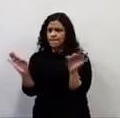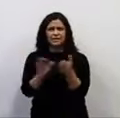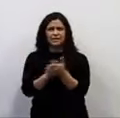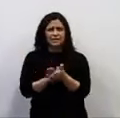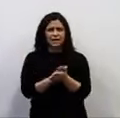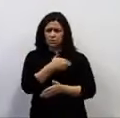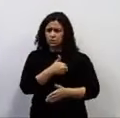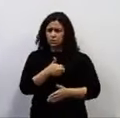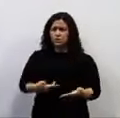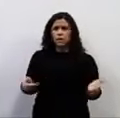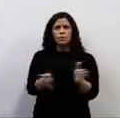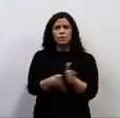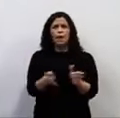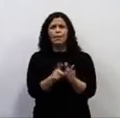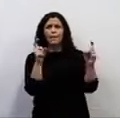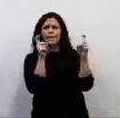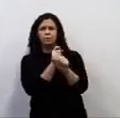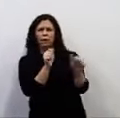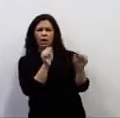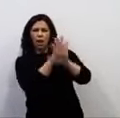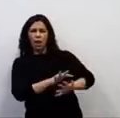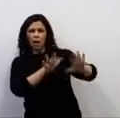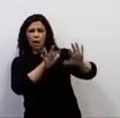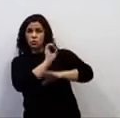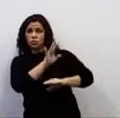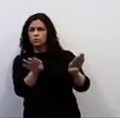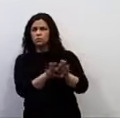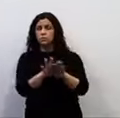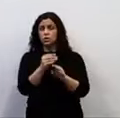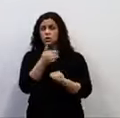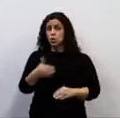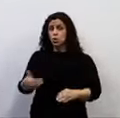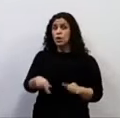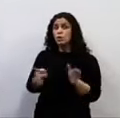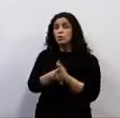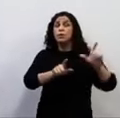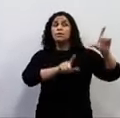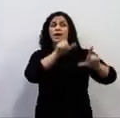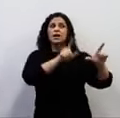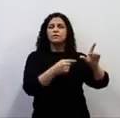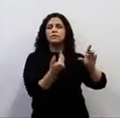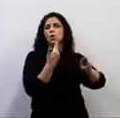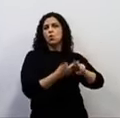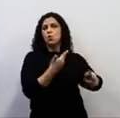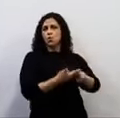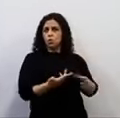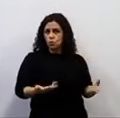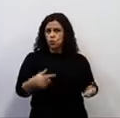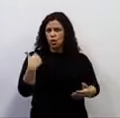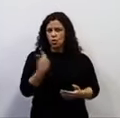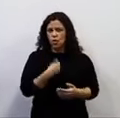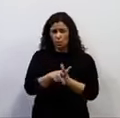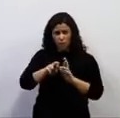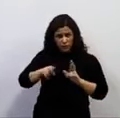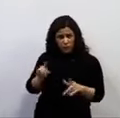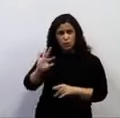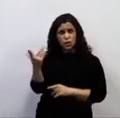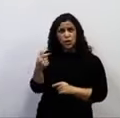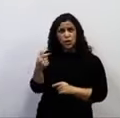só mente, com esse governo que faz uso da mídia. O que a gente está vendo aqui não é nada diferente do que aconteceu em 1988,